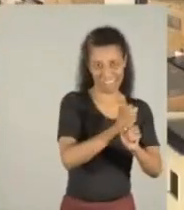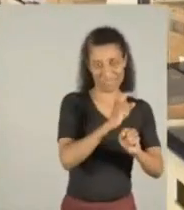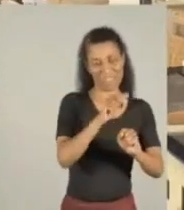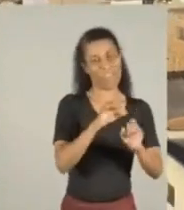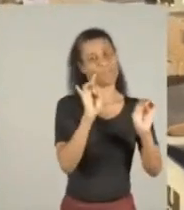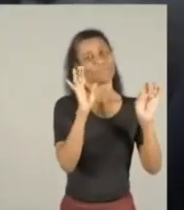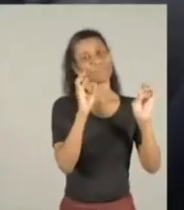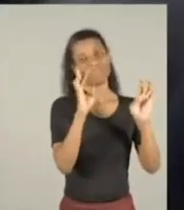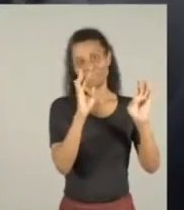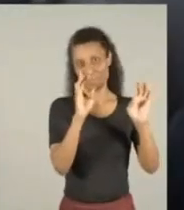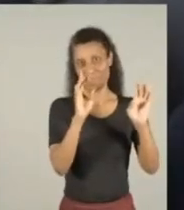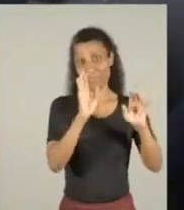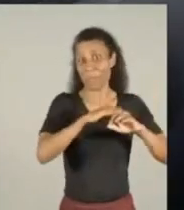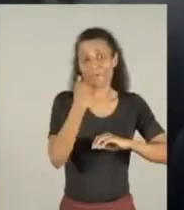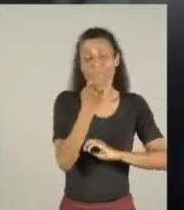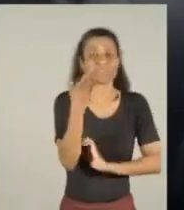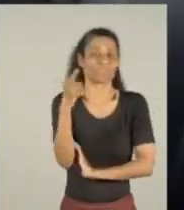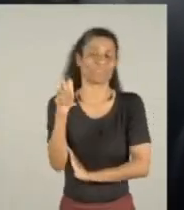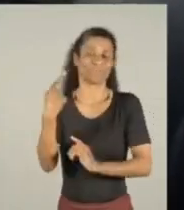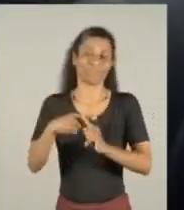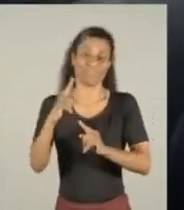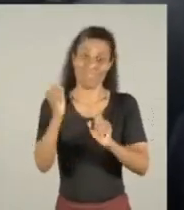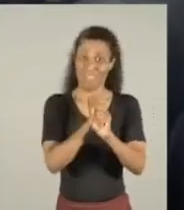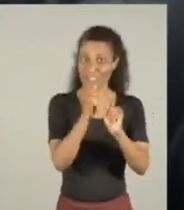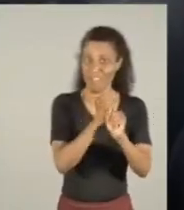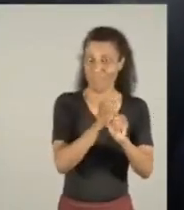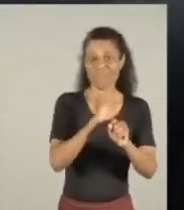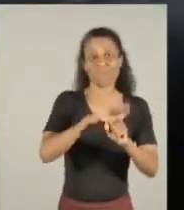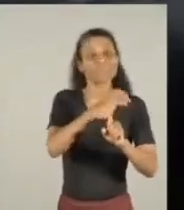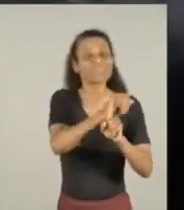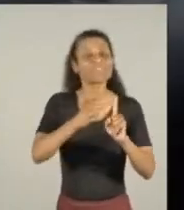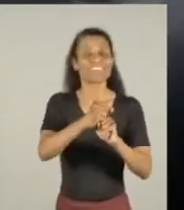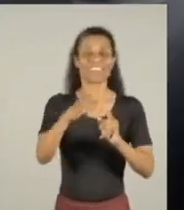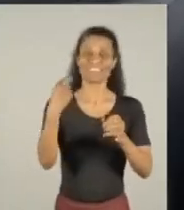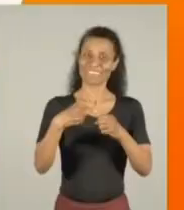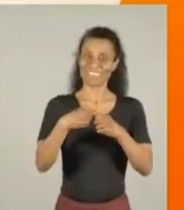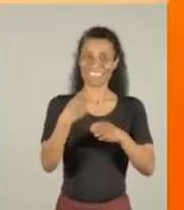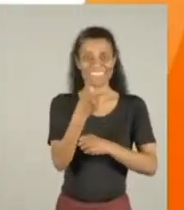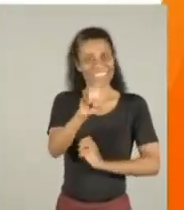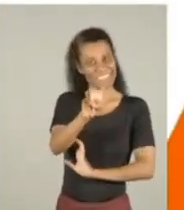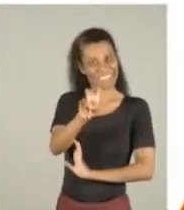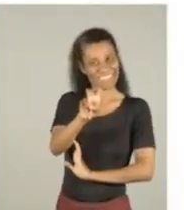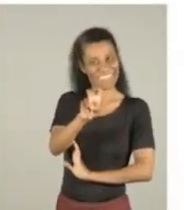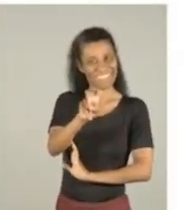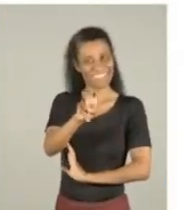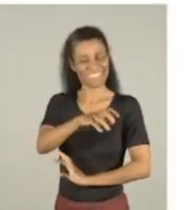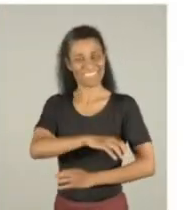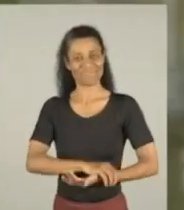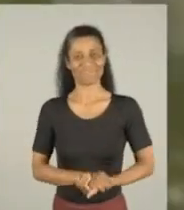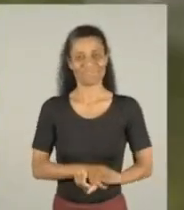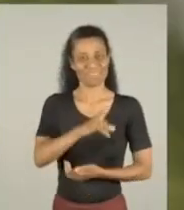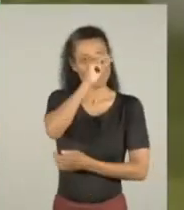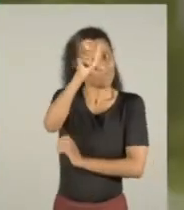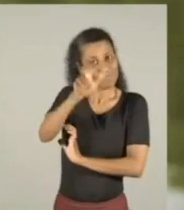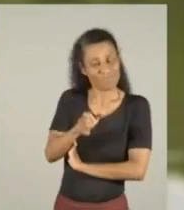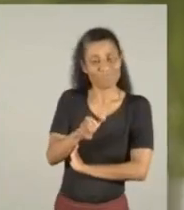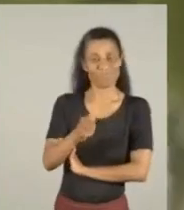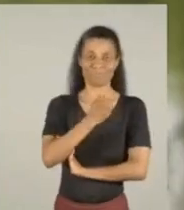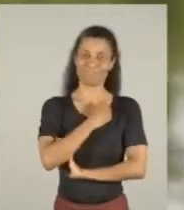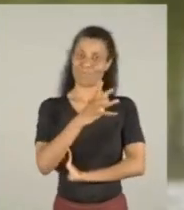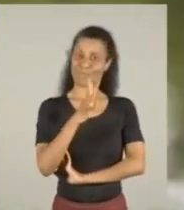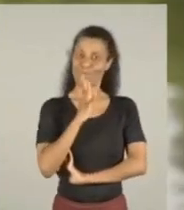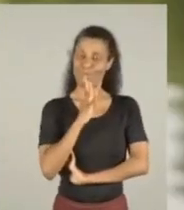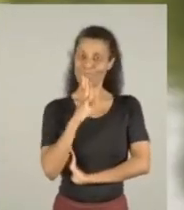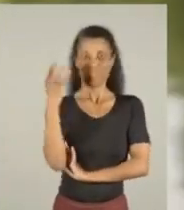esta obra aqui, tem uma prioridade maior do que as outras, porque ela é a obra mais social da cidade. É 15! O prefeito